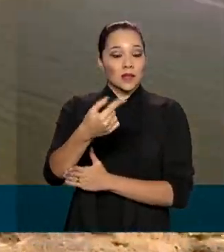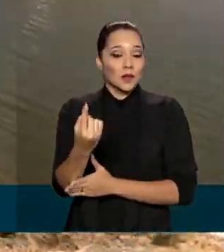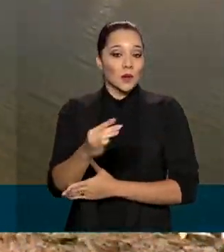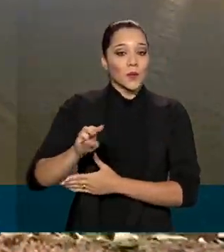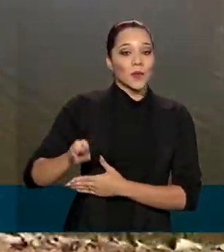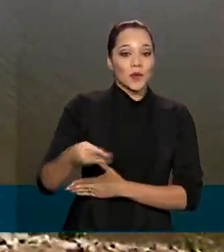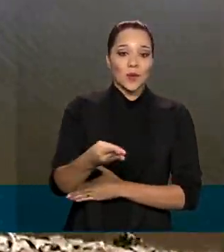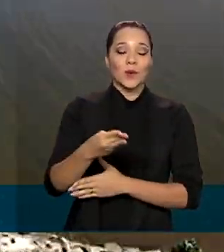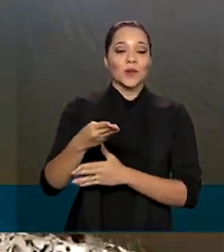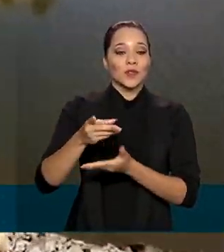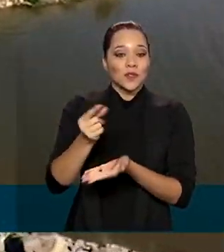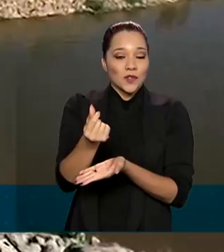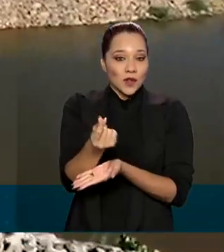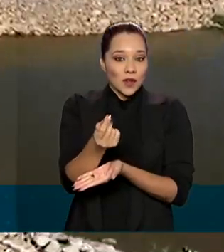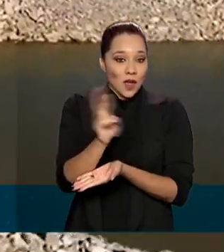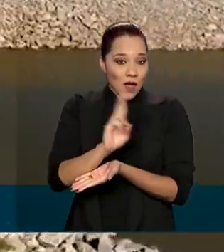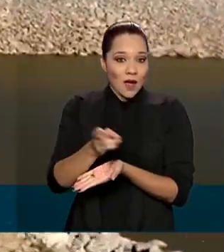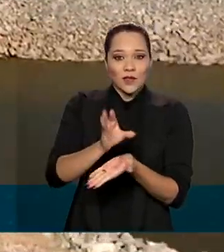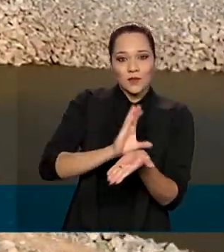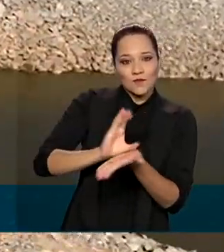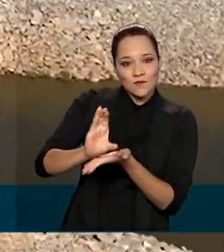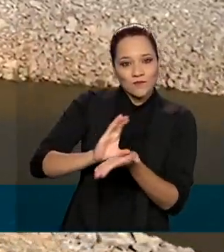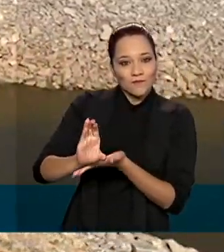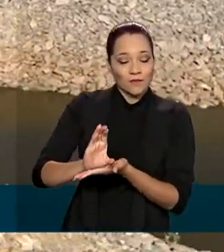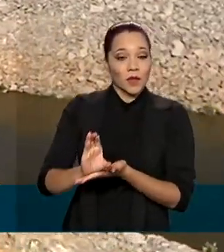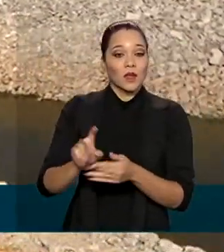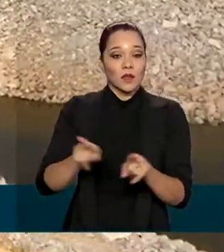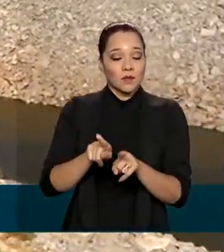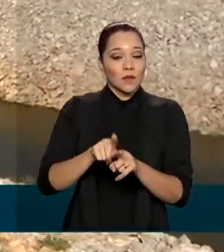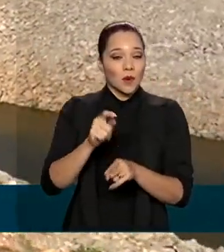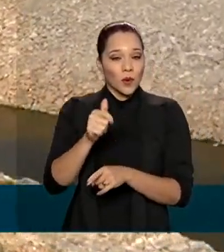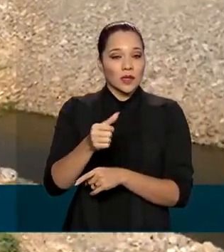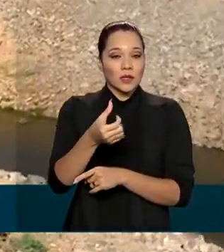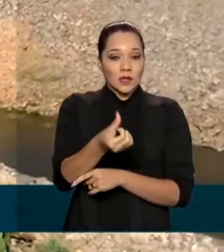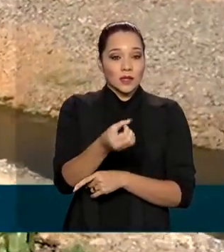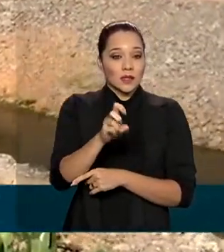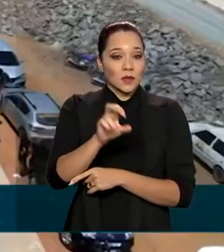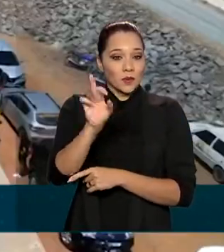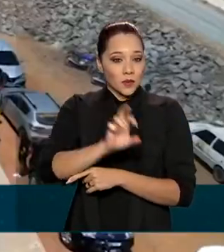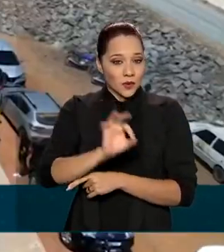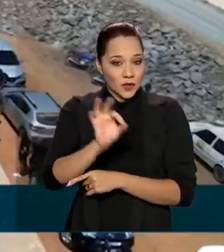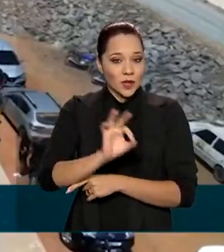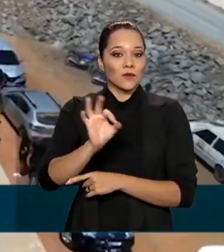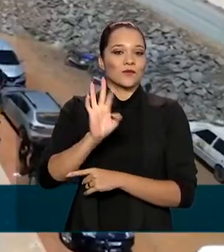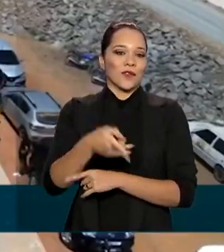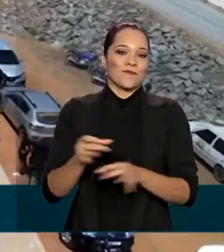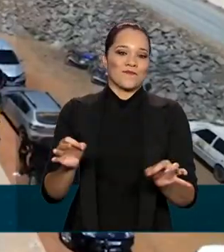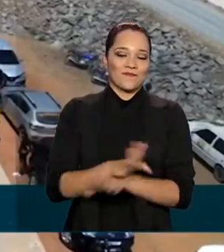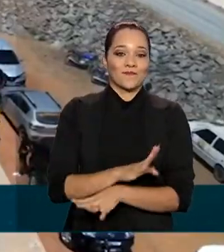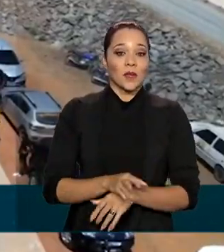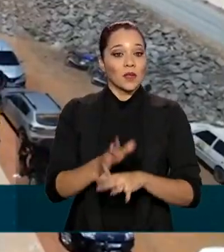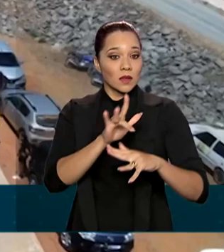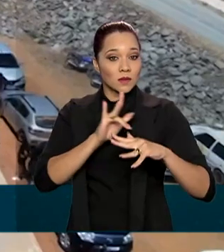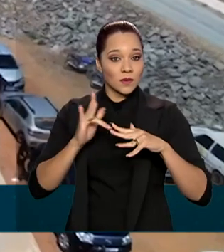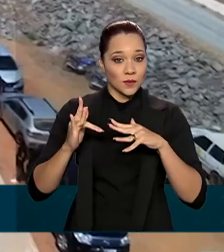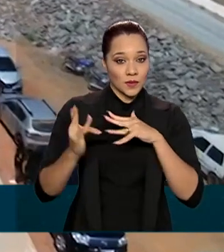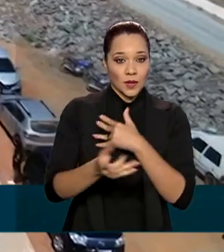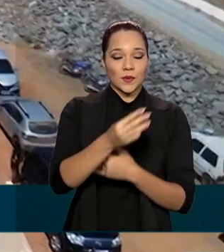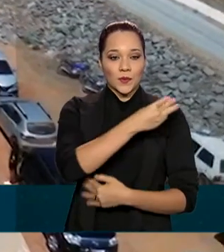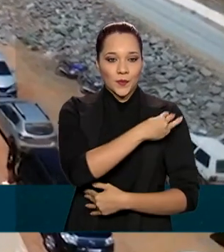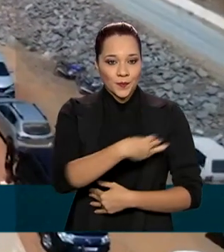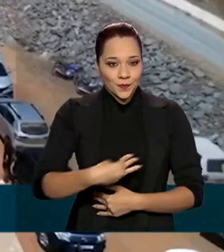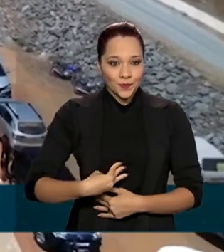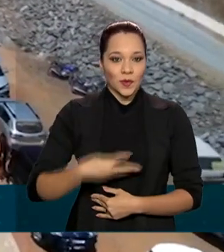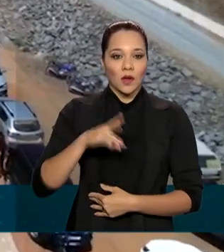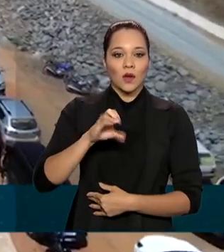milhões de reais no empreendimento e quase 65% das obras estão concluídas. Nas redes sociais, o ministro